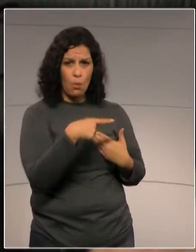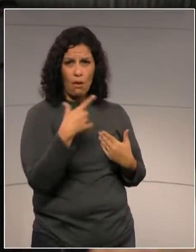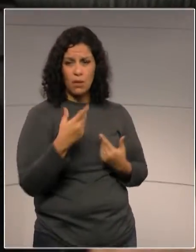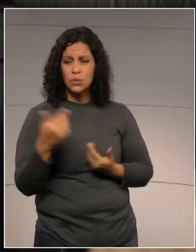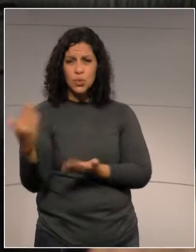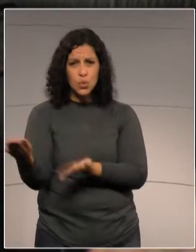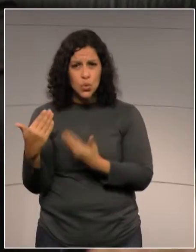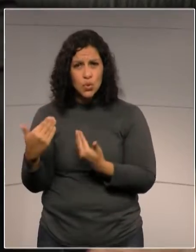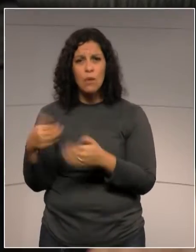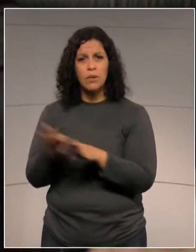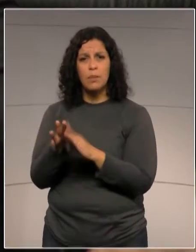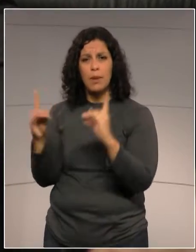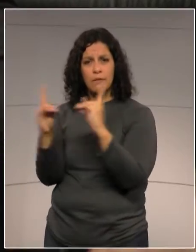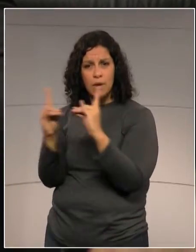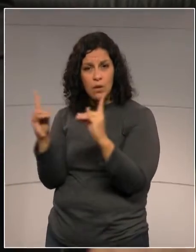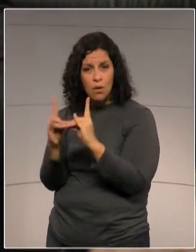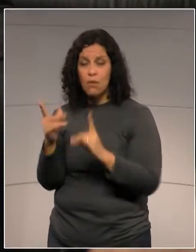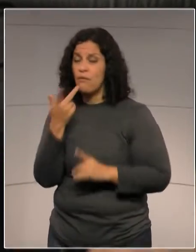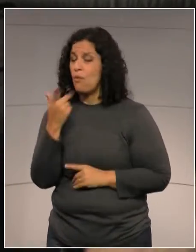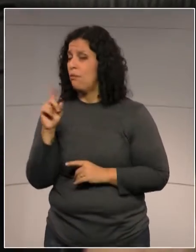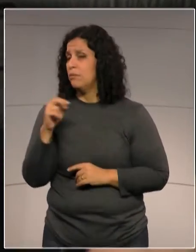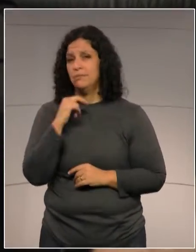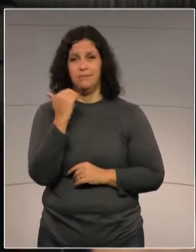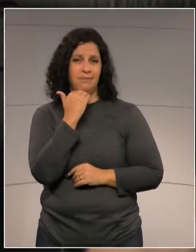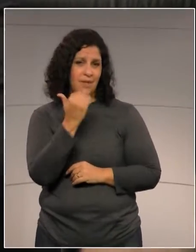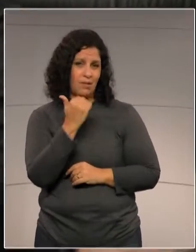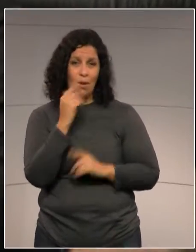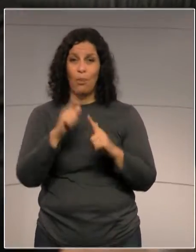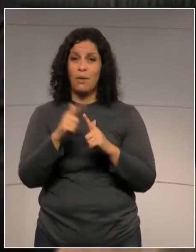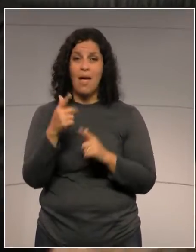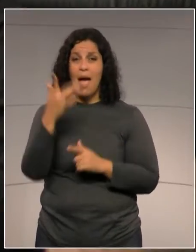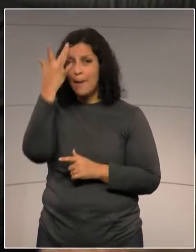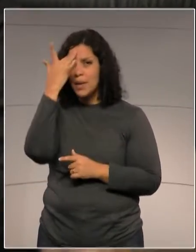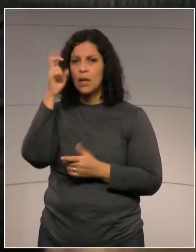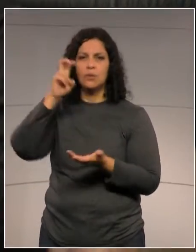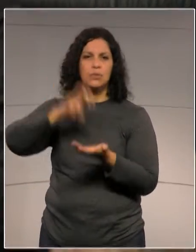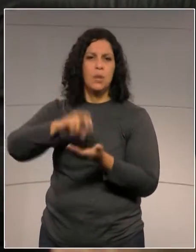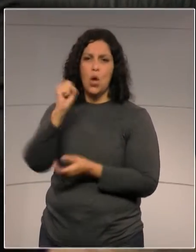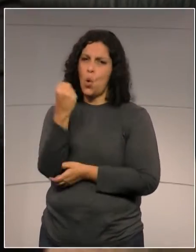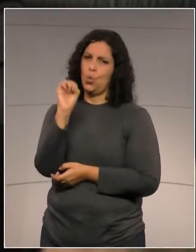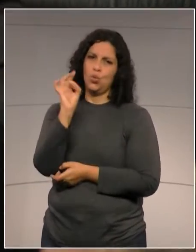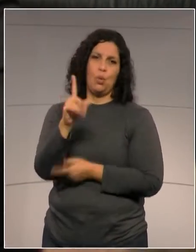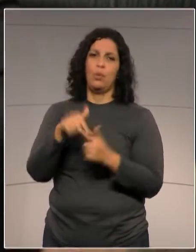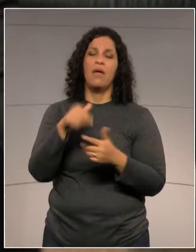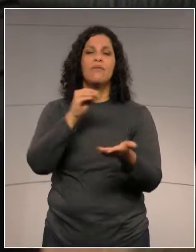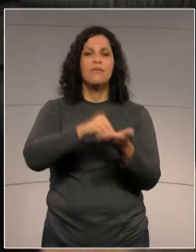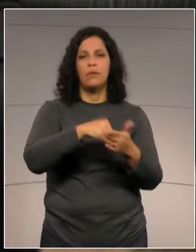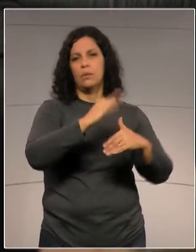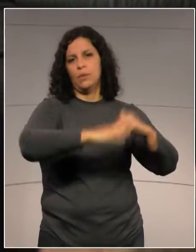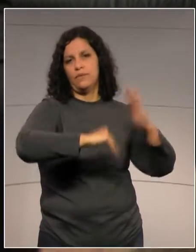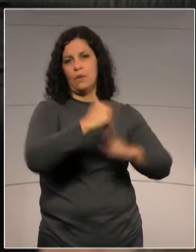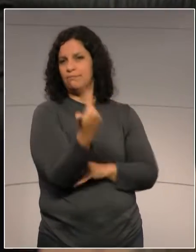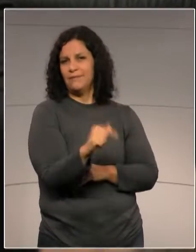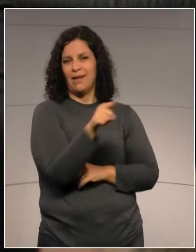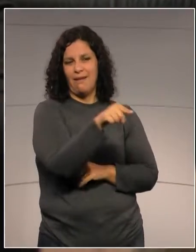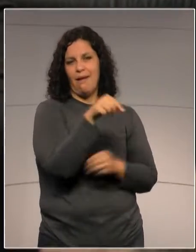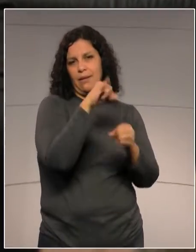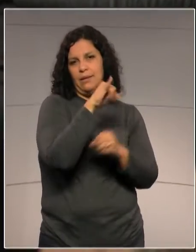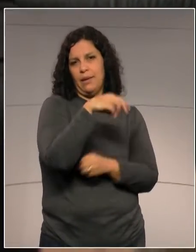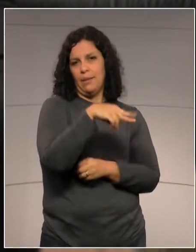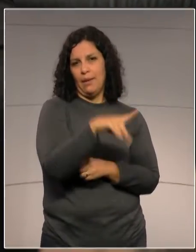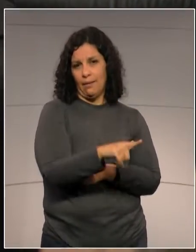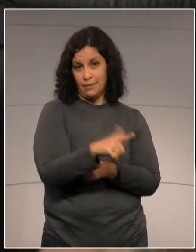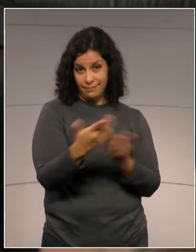nesse exato momento descobriu que não havia nenhum exame antes das oito horas da manhã. Aí, o que se faz?